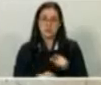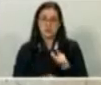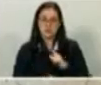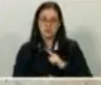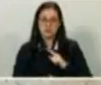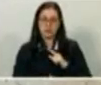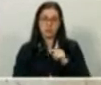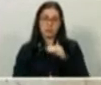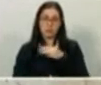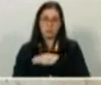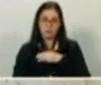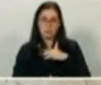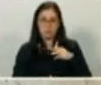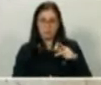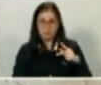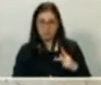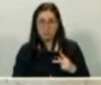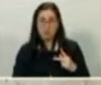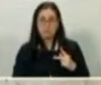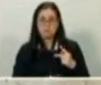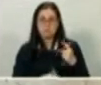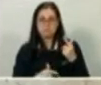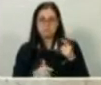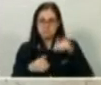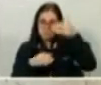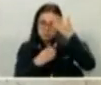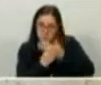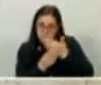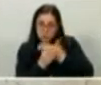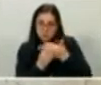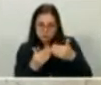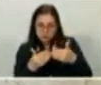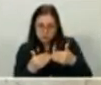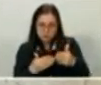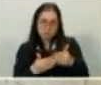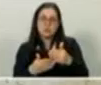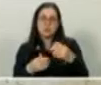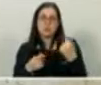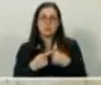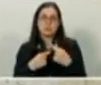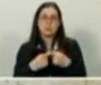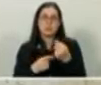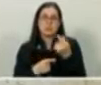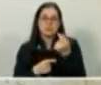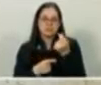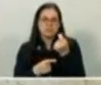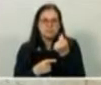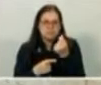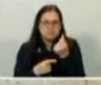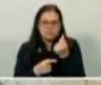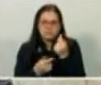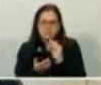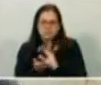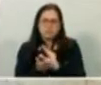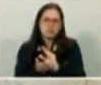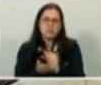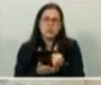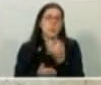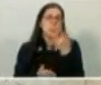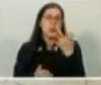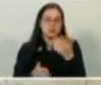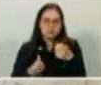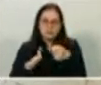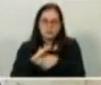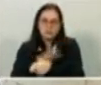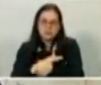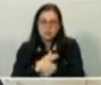virou um inquérito civil público, um pedido para estudar o custo de quanto a Prefeitura investiu nessas ciclovias de